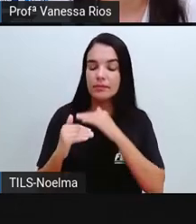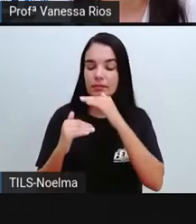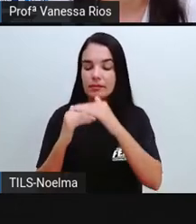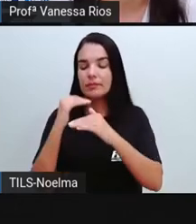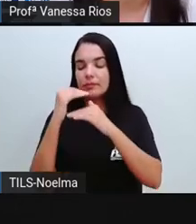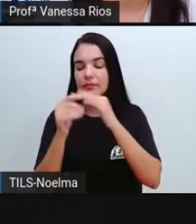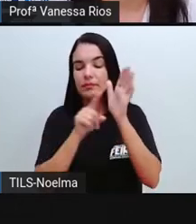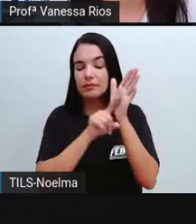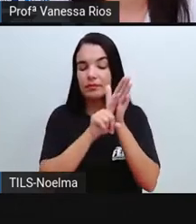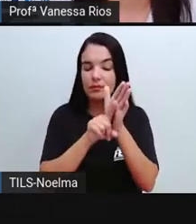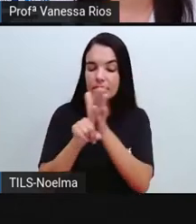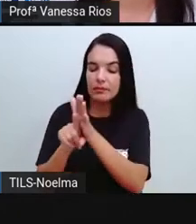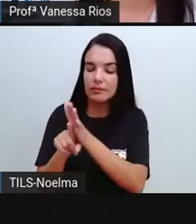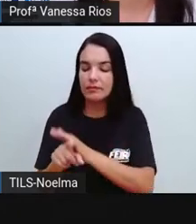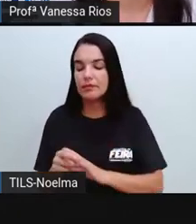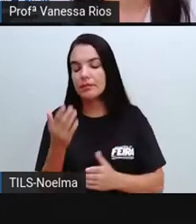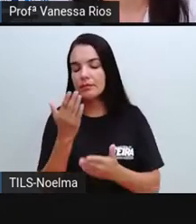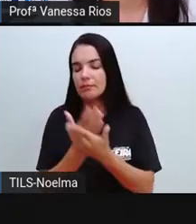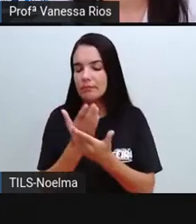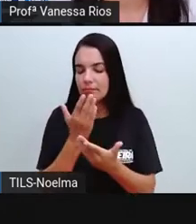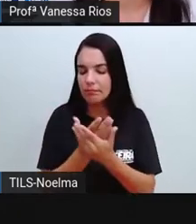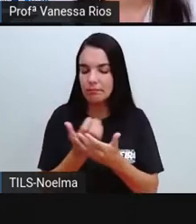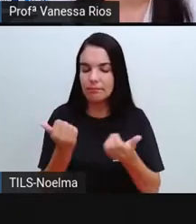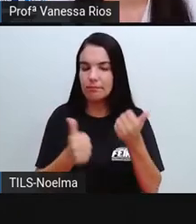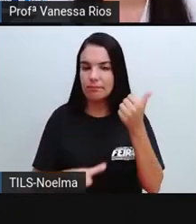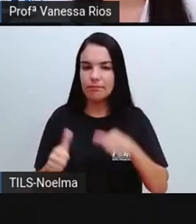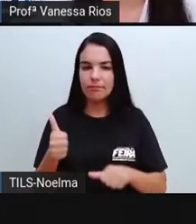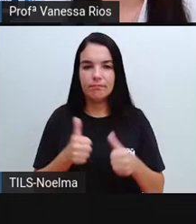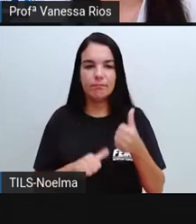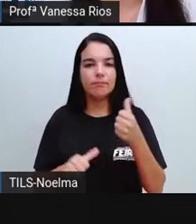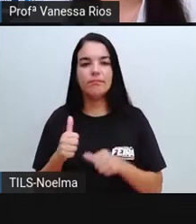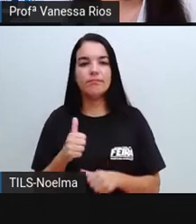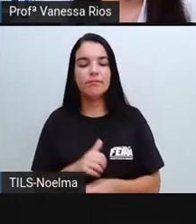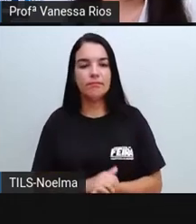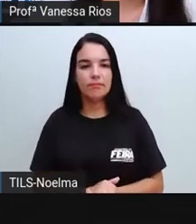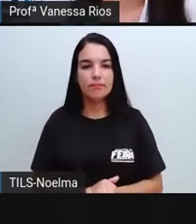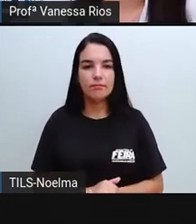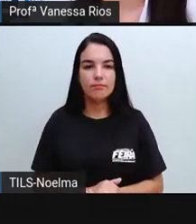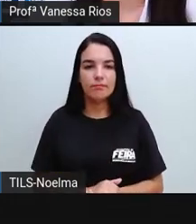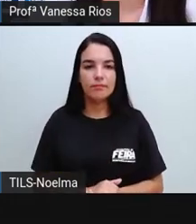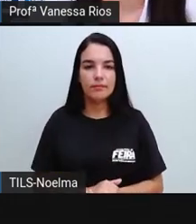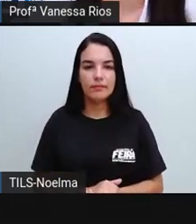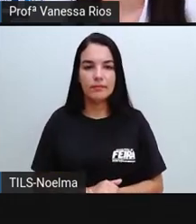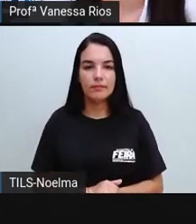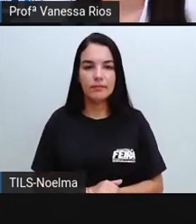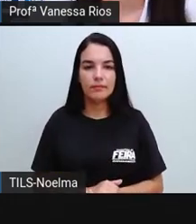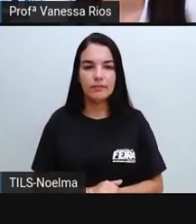pesquisa, quando a gente se fala em produção e em atividade agrícola.